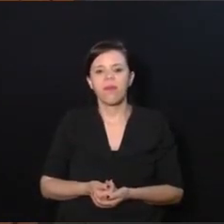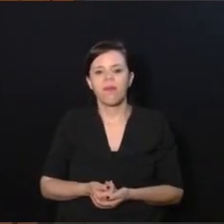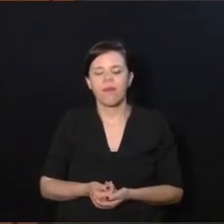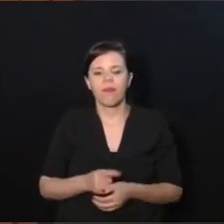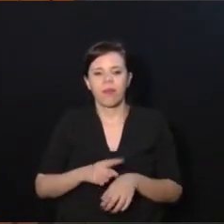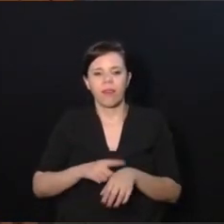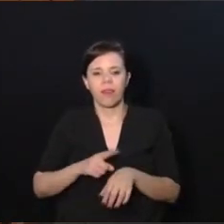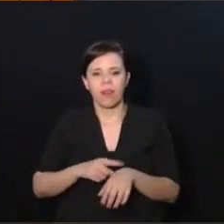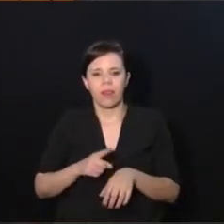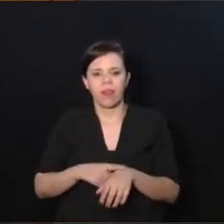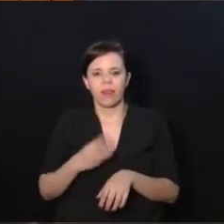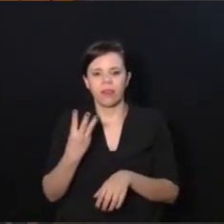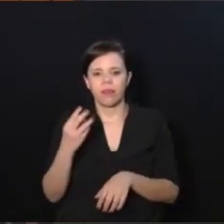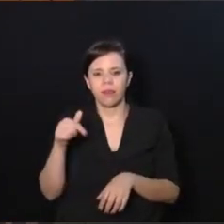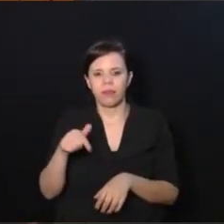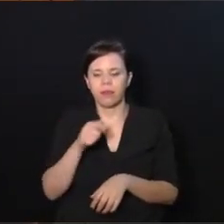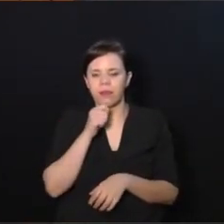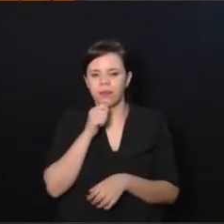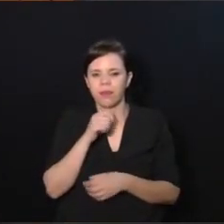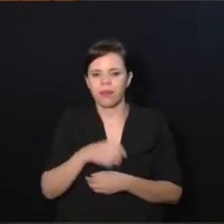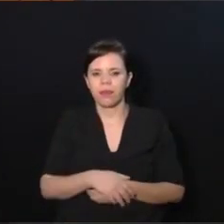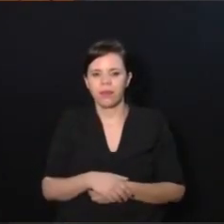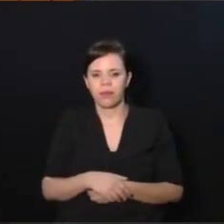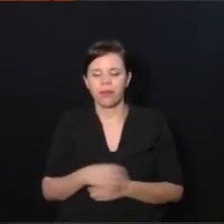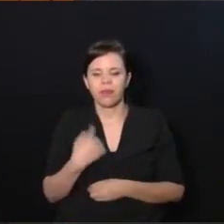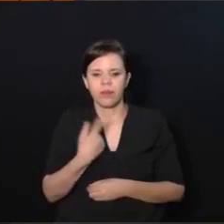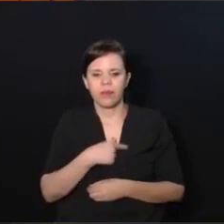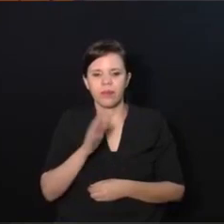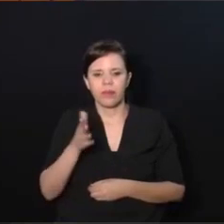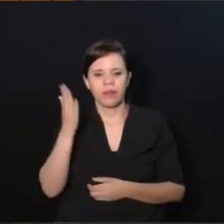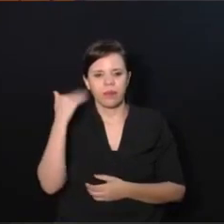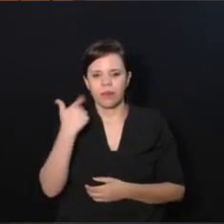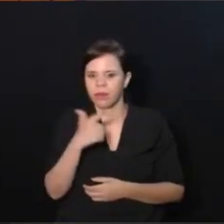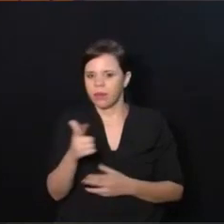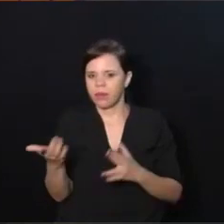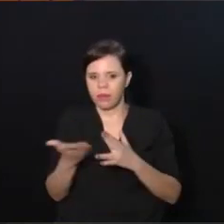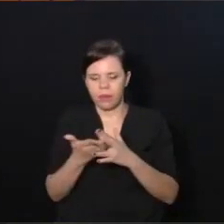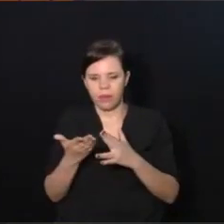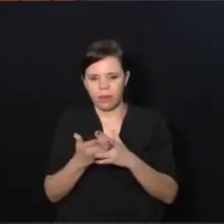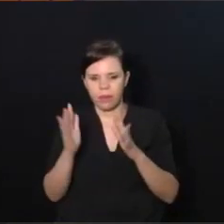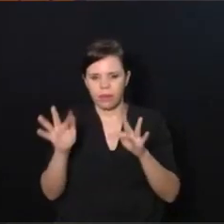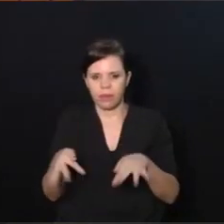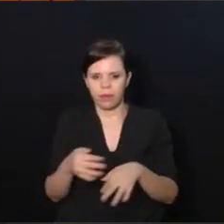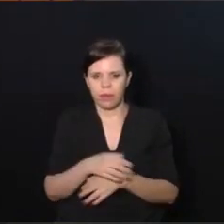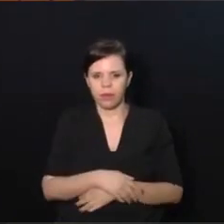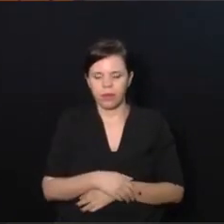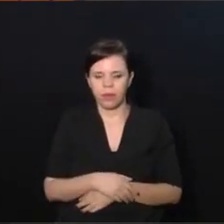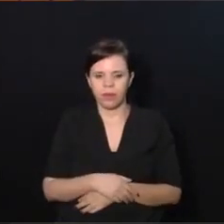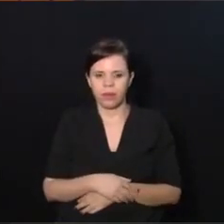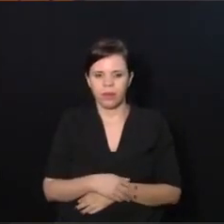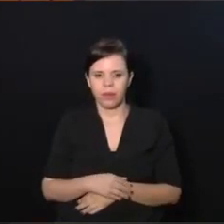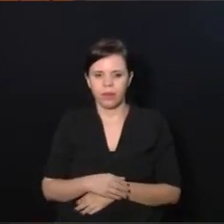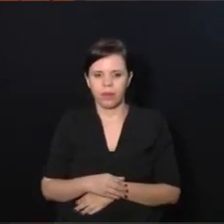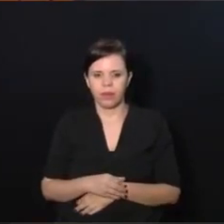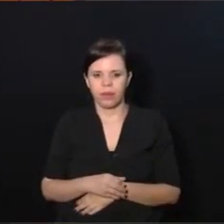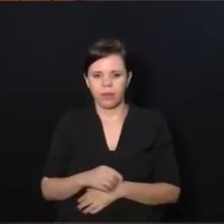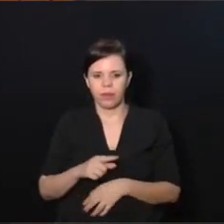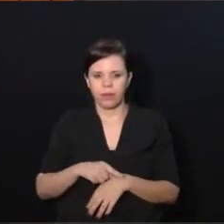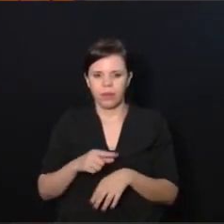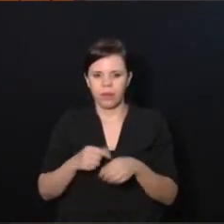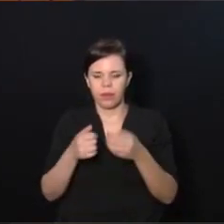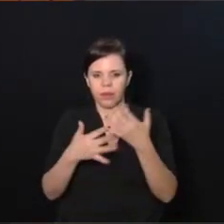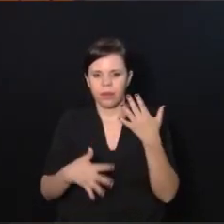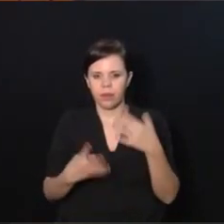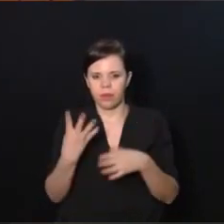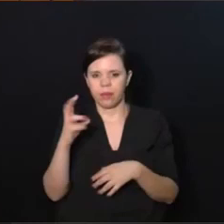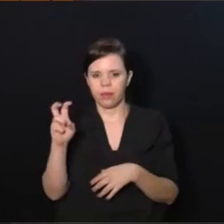tempo. Olha, são 37 ainda. A gente já sabe que não vai ter intervalo. Intervalo é no final. Será que dá tempo de eu falar tudo até os